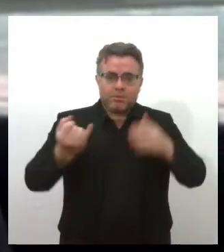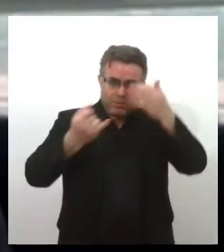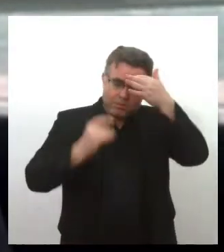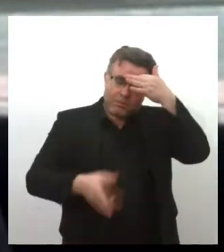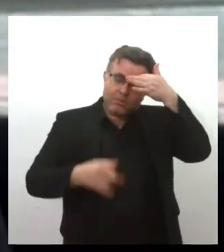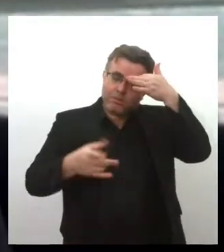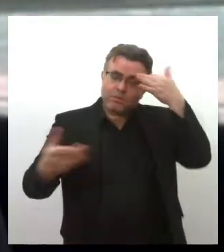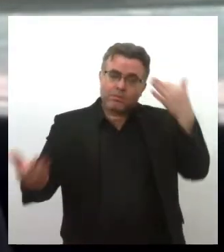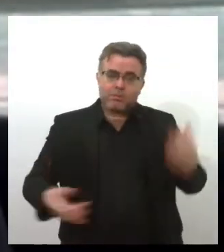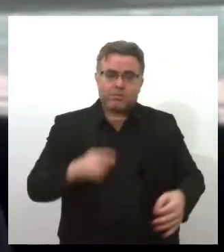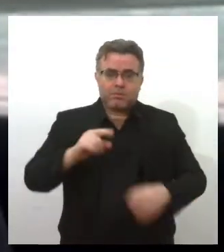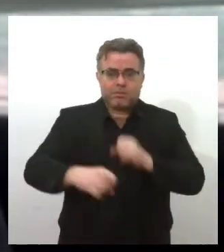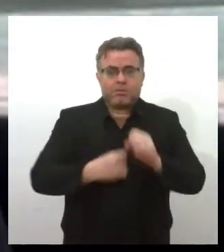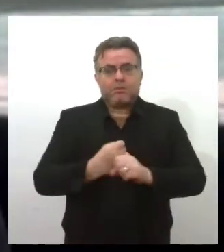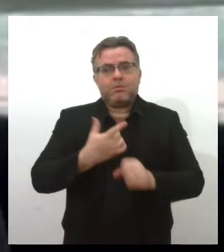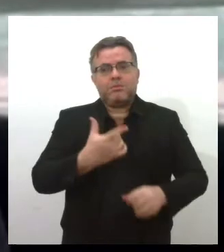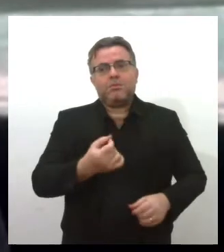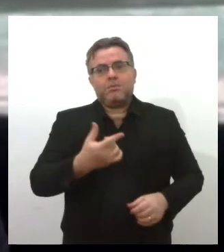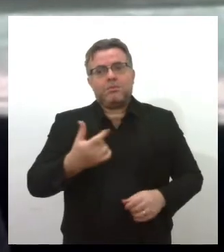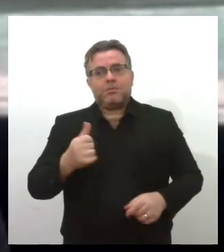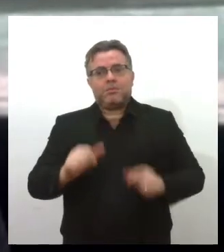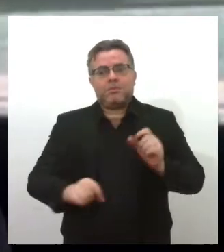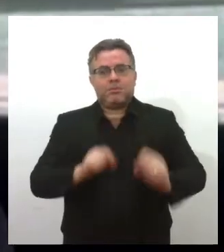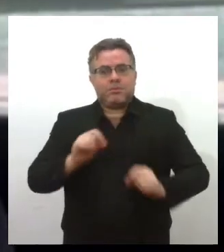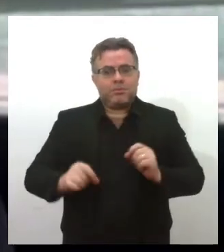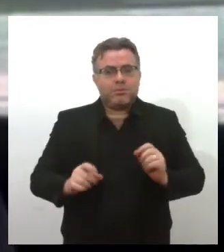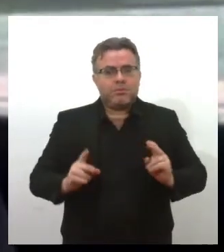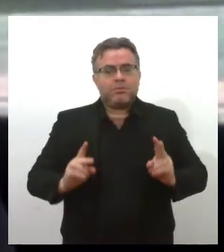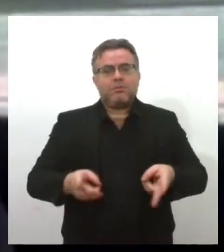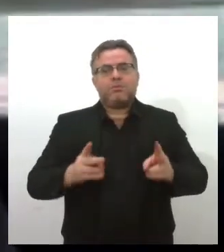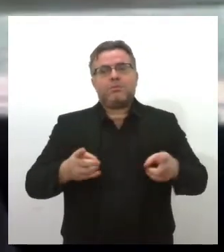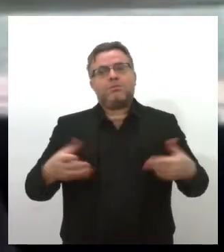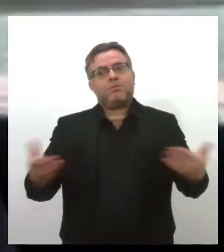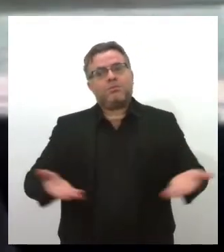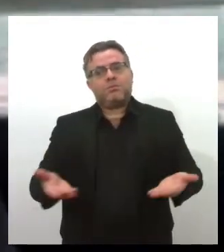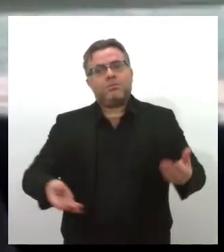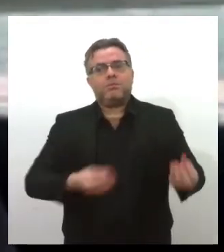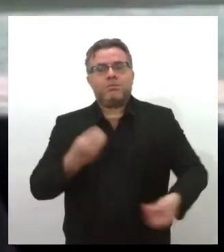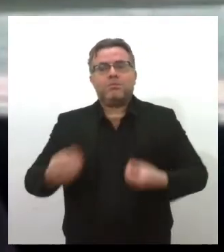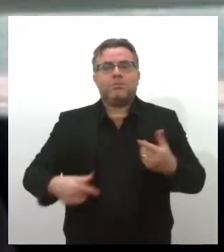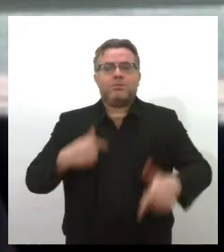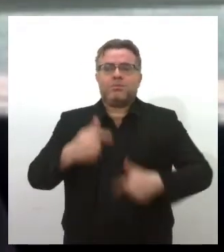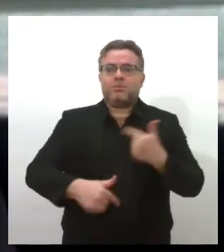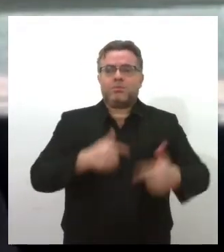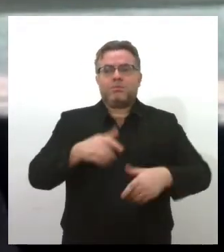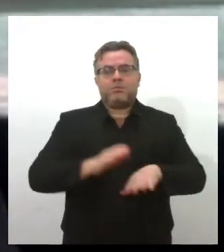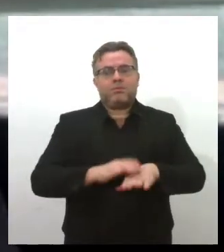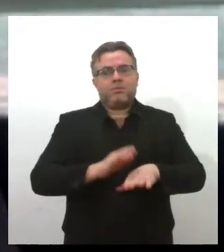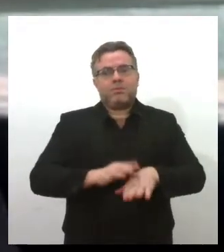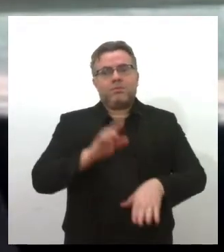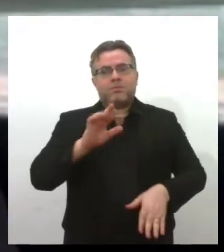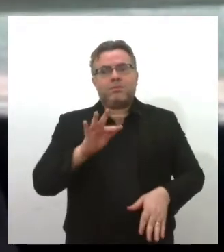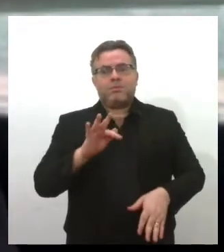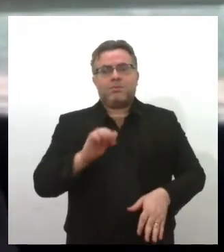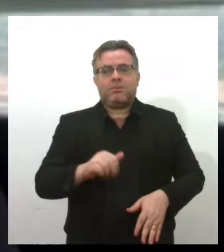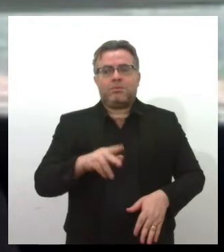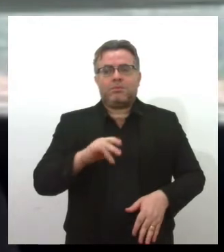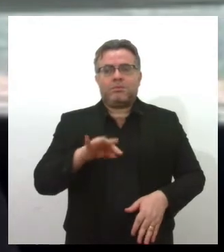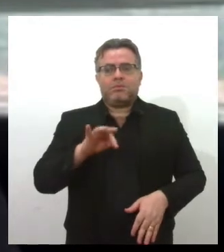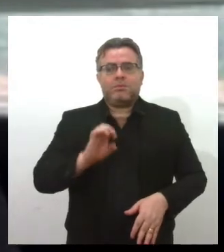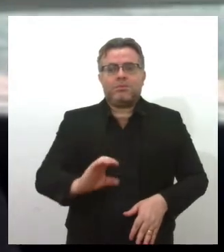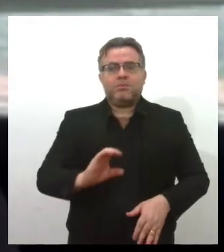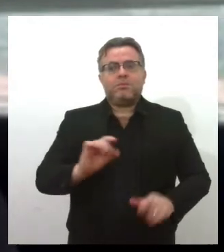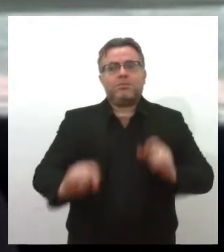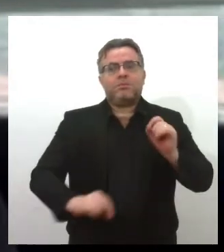agora no ano 2021 para a gente fechar o ano com chave de ouro aí. O trabalho realizado pela Faptec. É um edital de